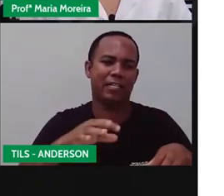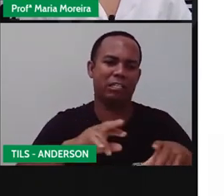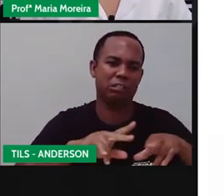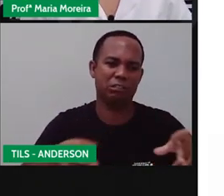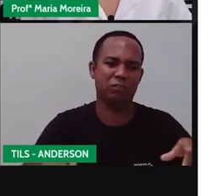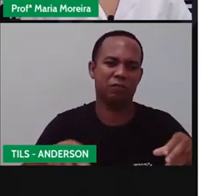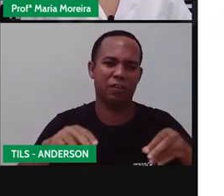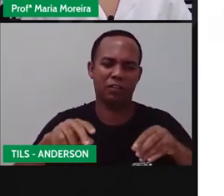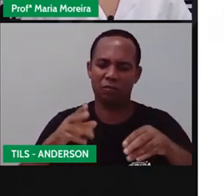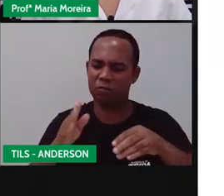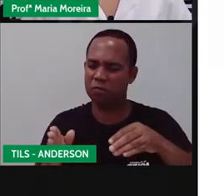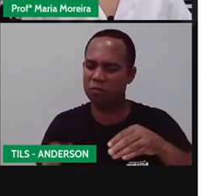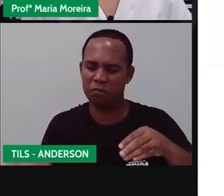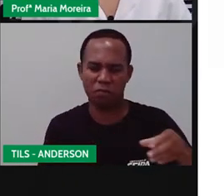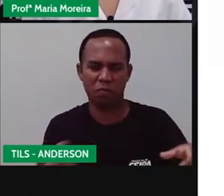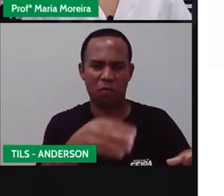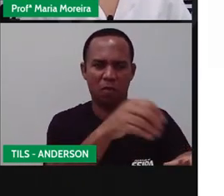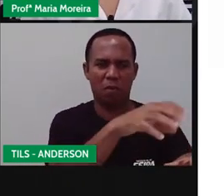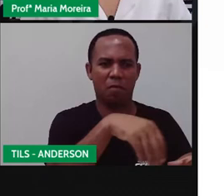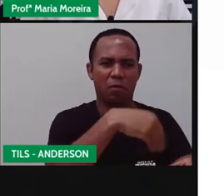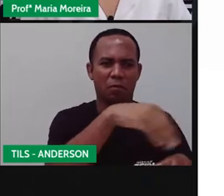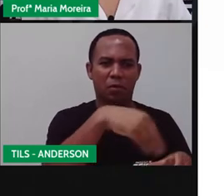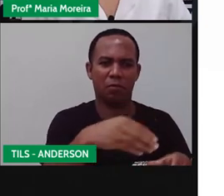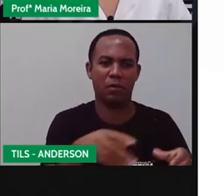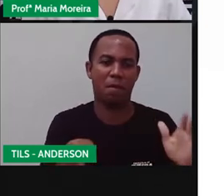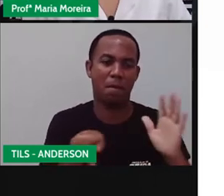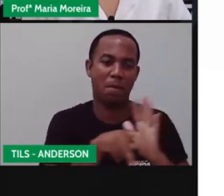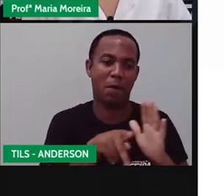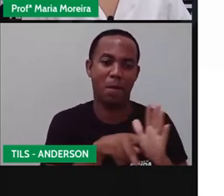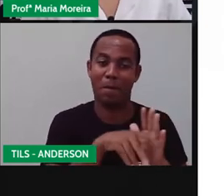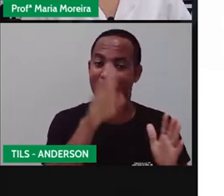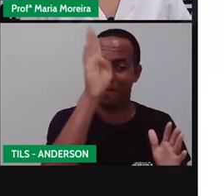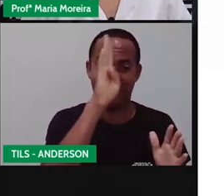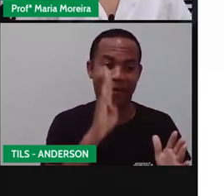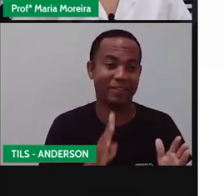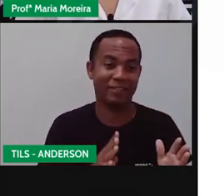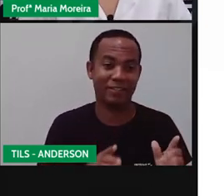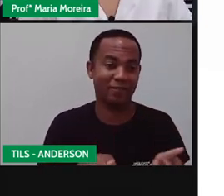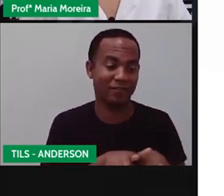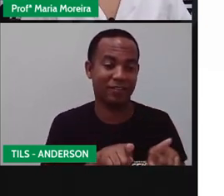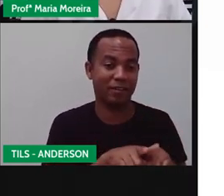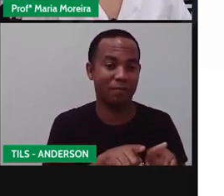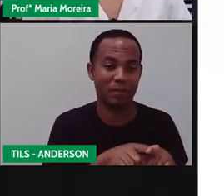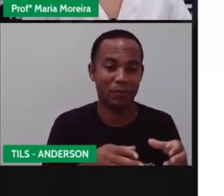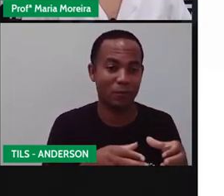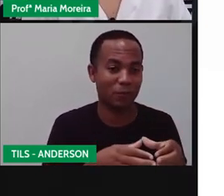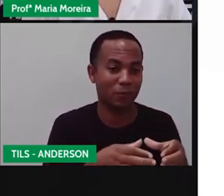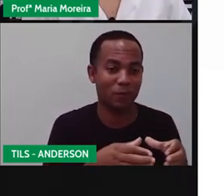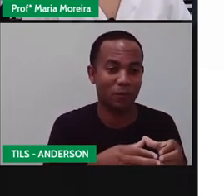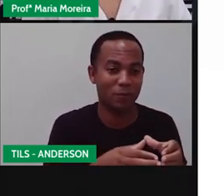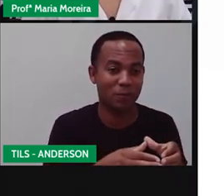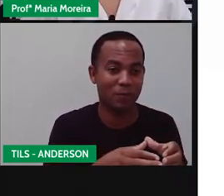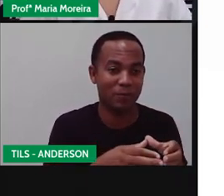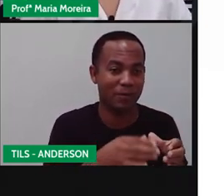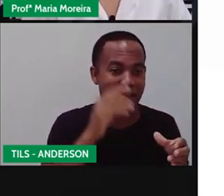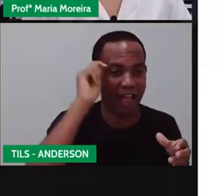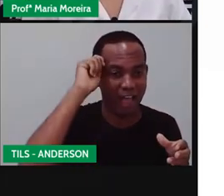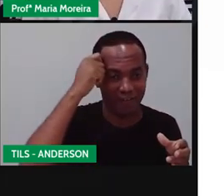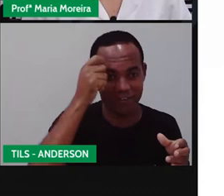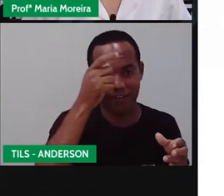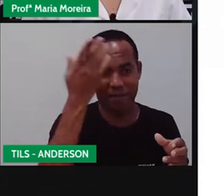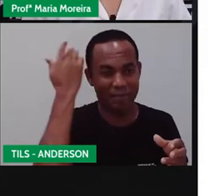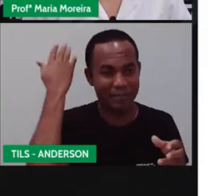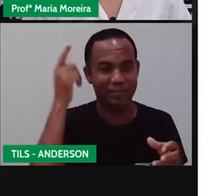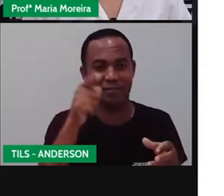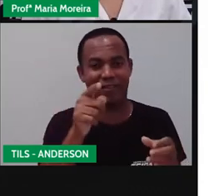A feijoada é considerada um prato brasileiro com forte influência africana, por conta justamente dos temperos. E por quê?